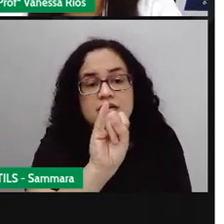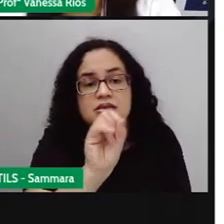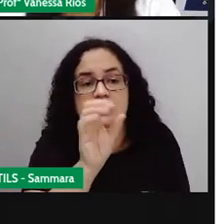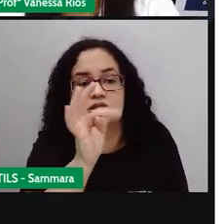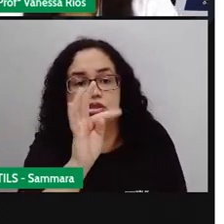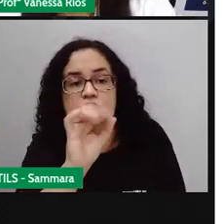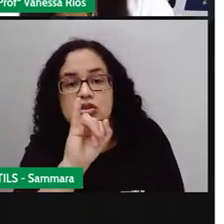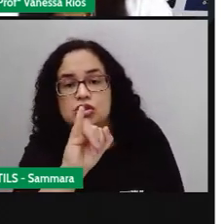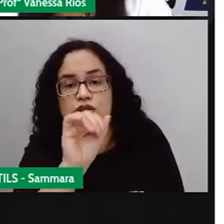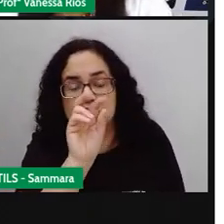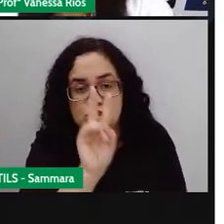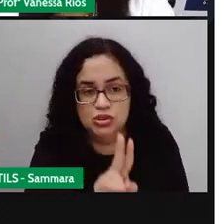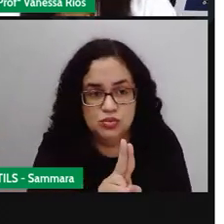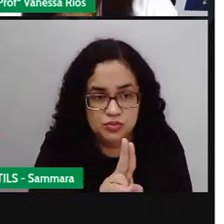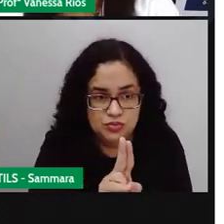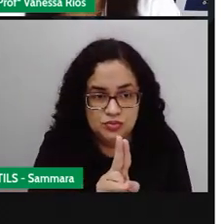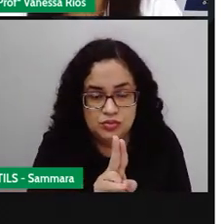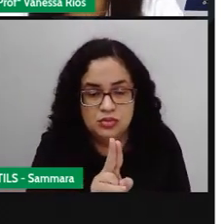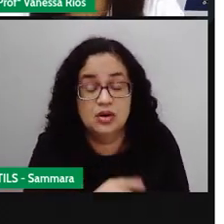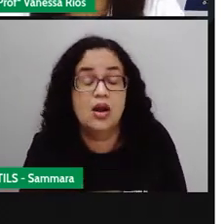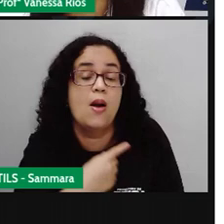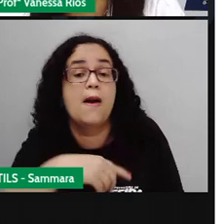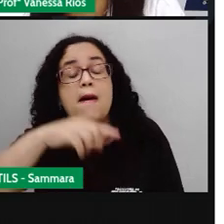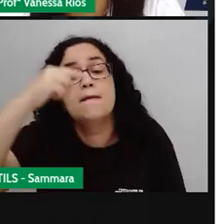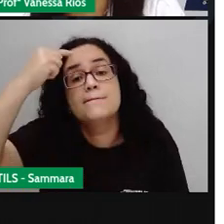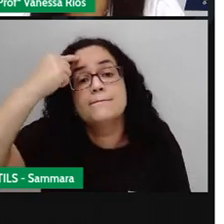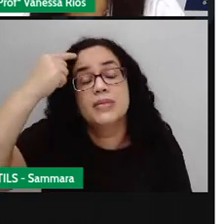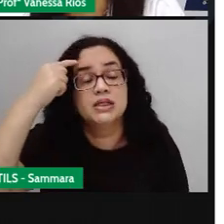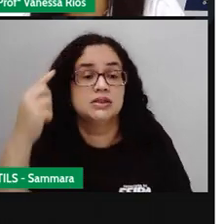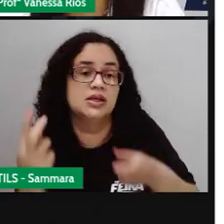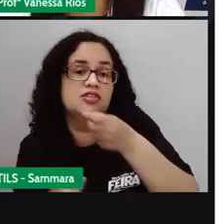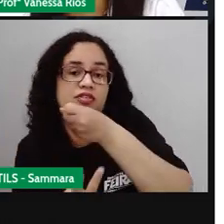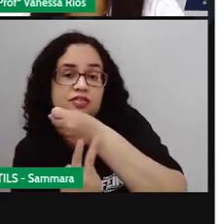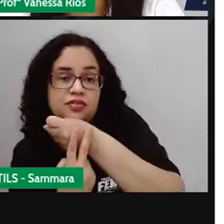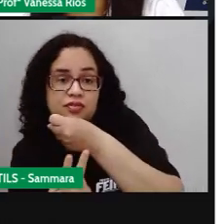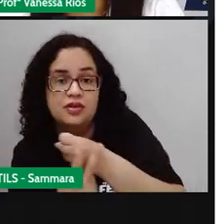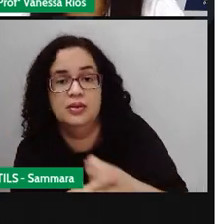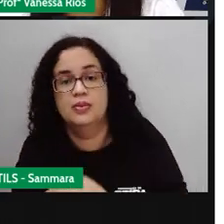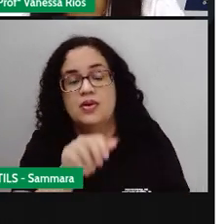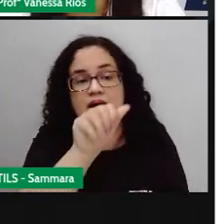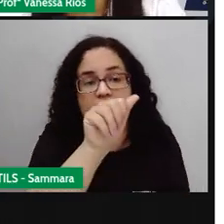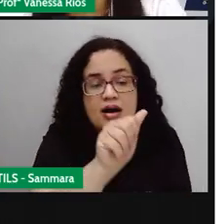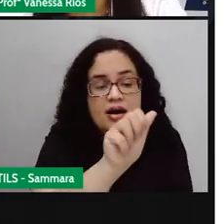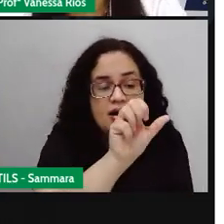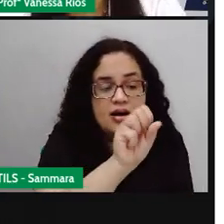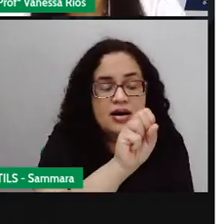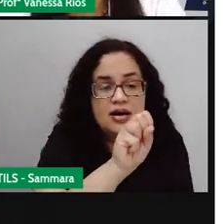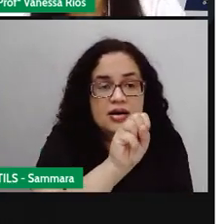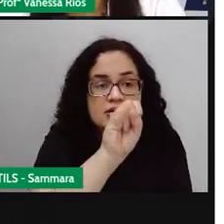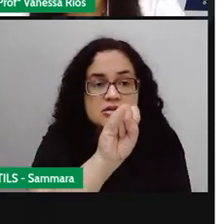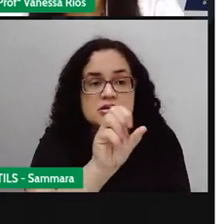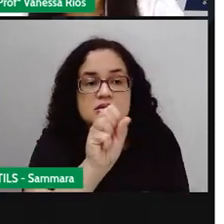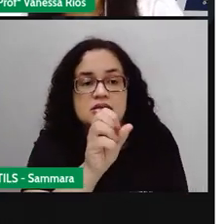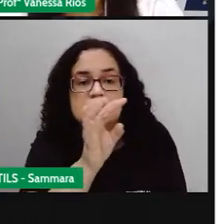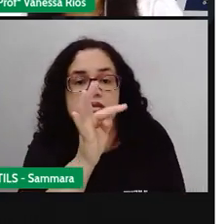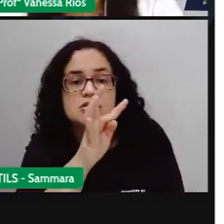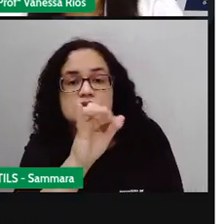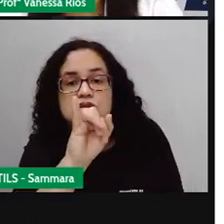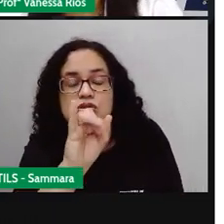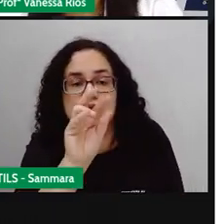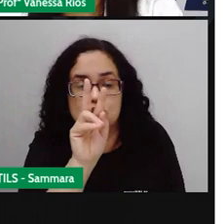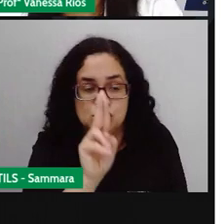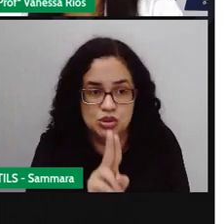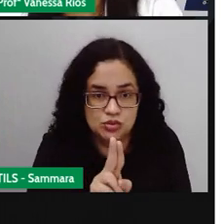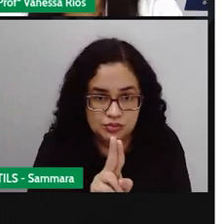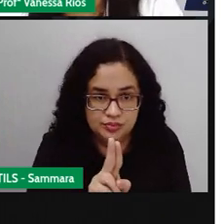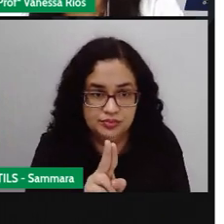Marina assistiu. Quando a gente pensa aí no verbo assistiu, a gente percebe que se refere a